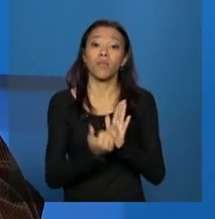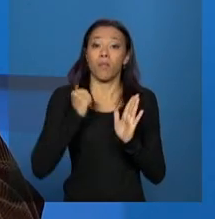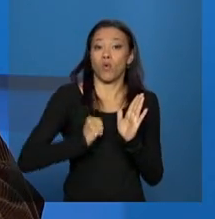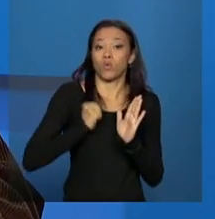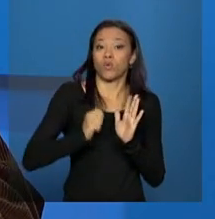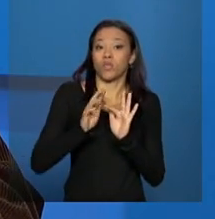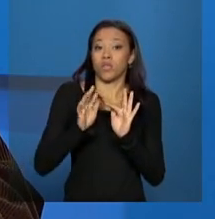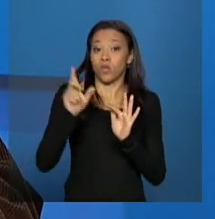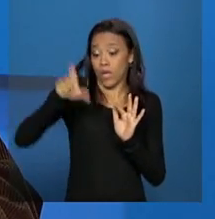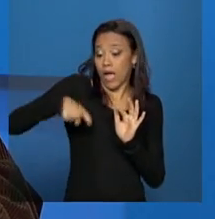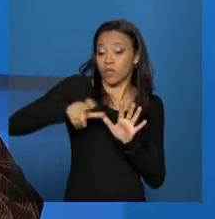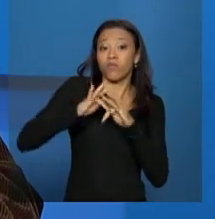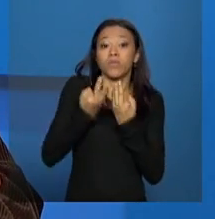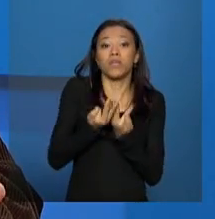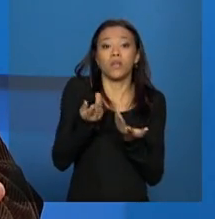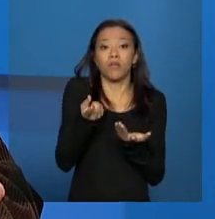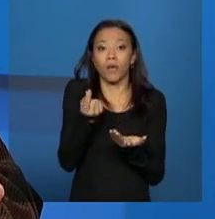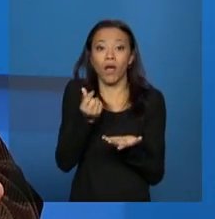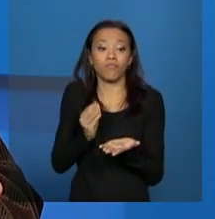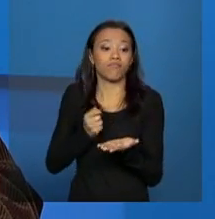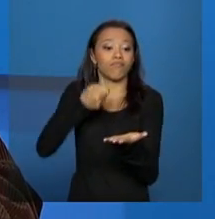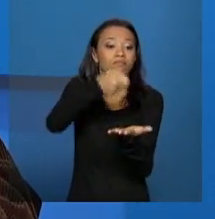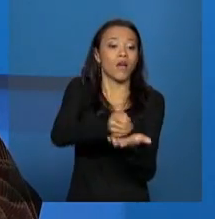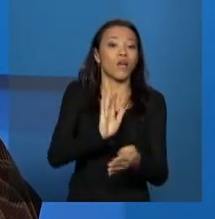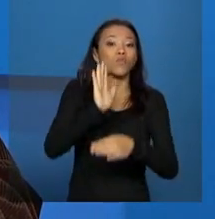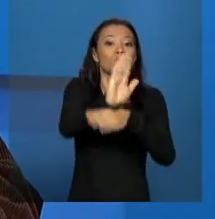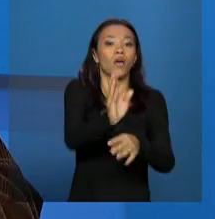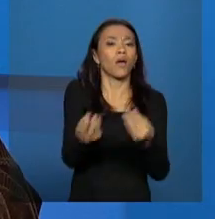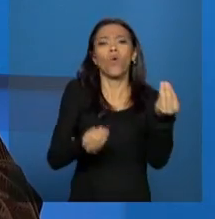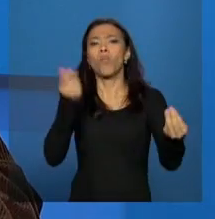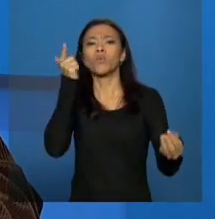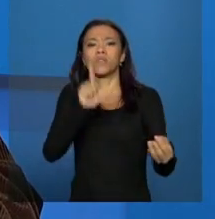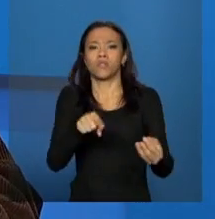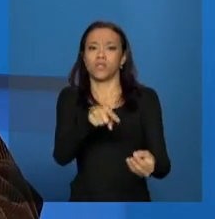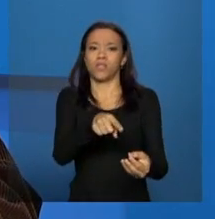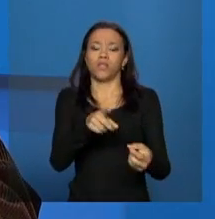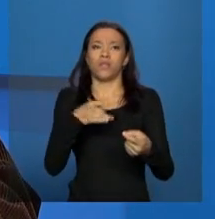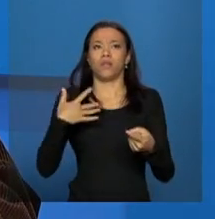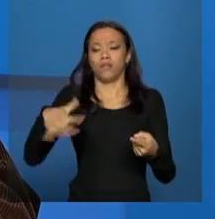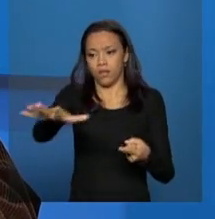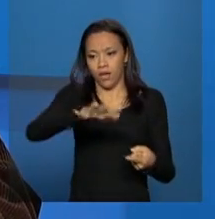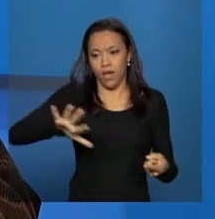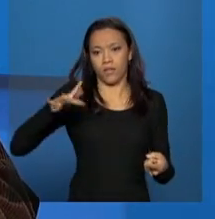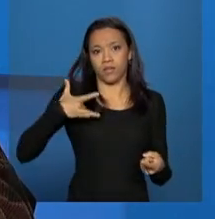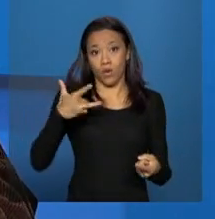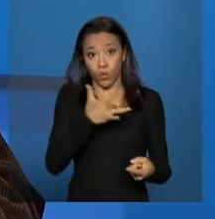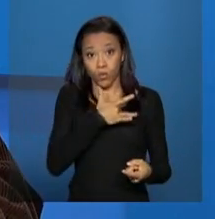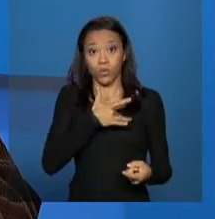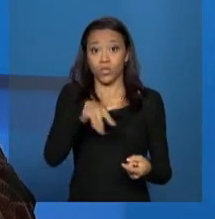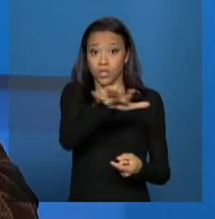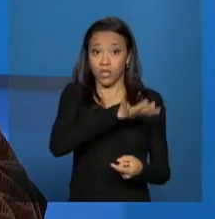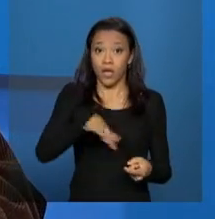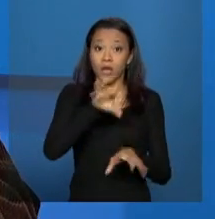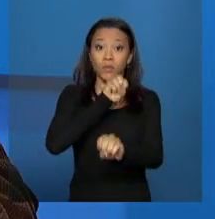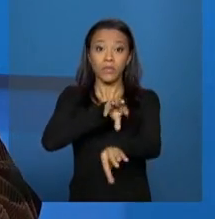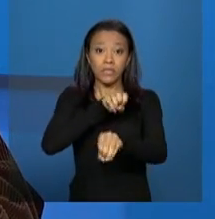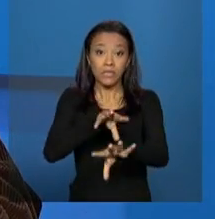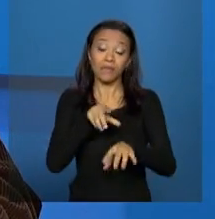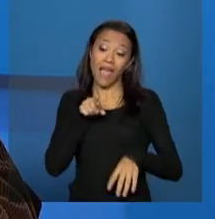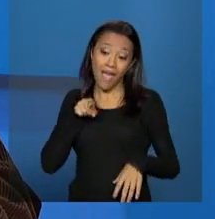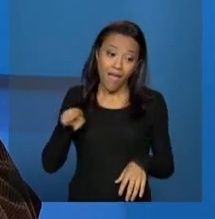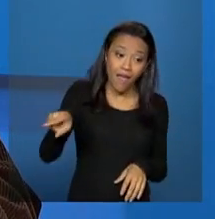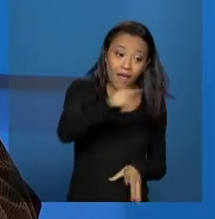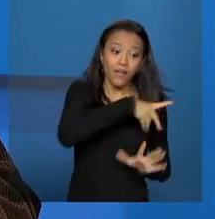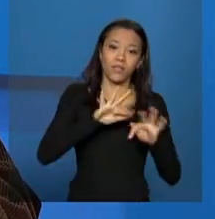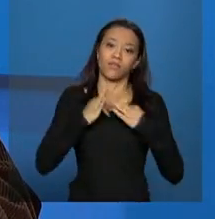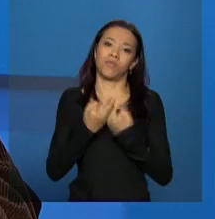nós pagamos o benefício, mas tem as condicionalidades, que é efetivamente na saúde e na educação, que essas famílias também que têm que estar participando